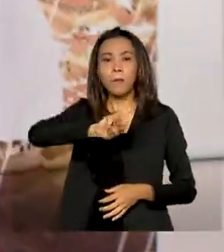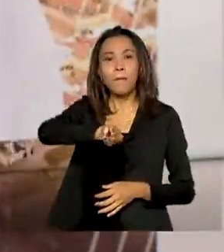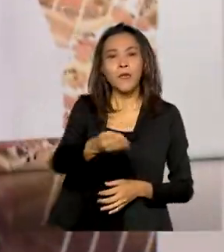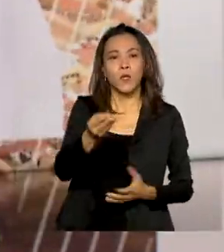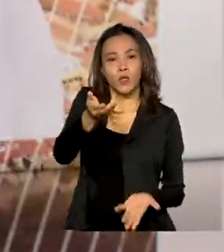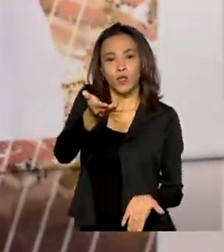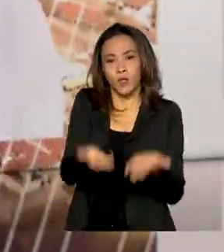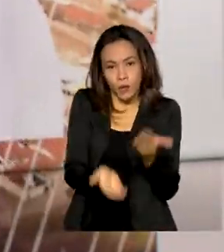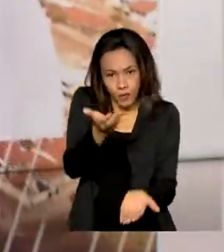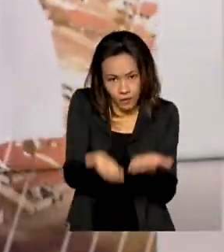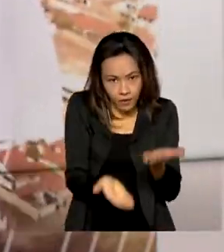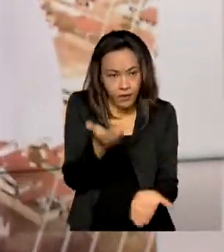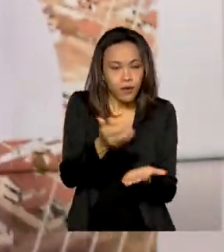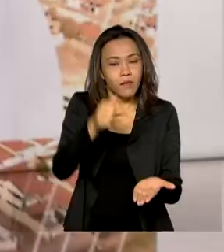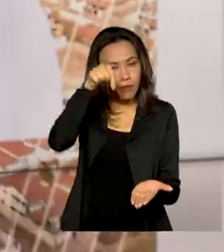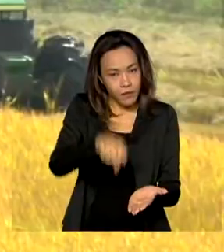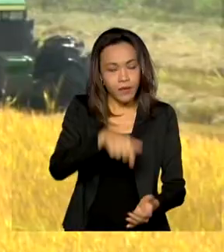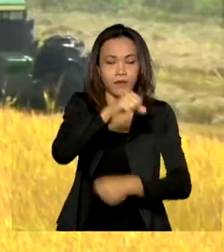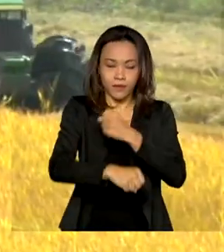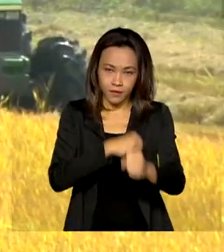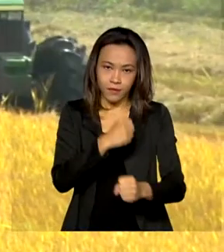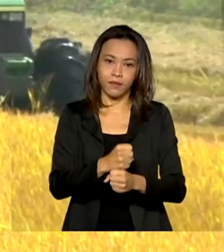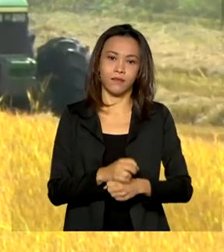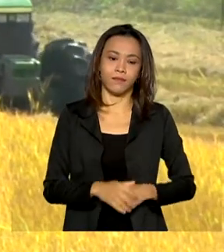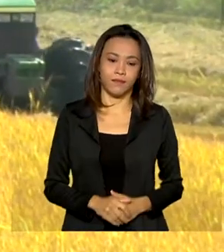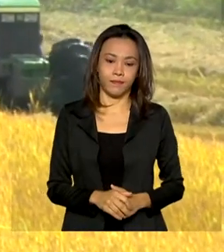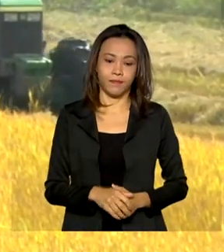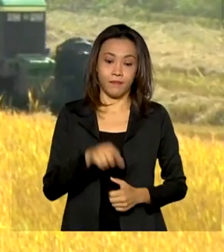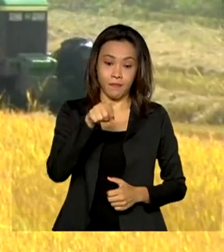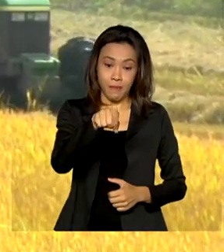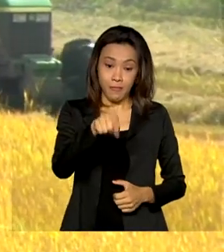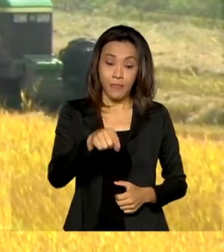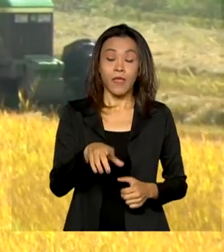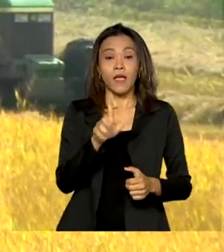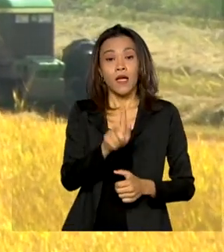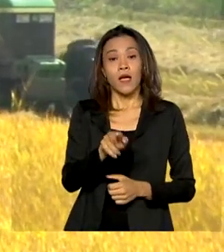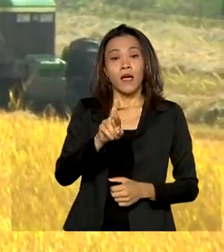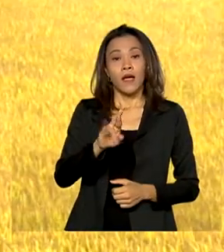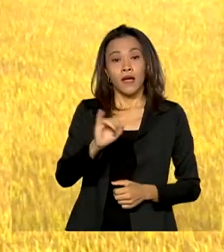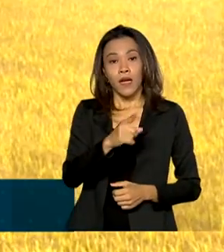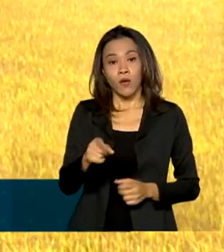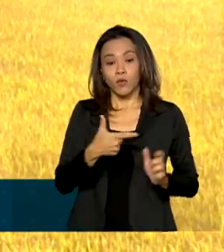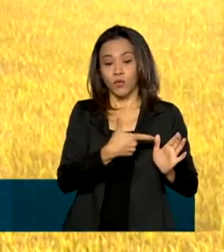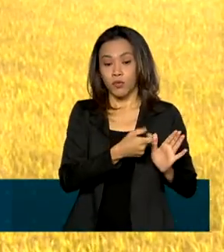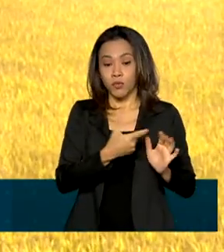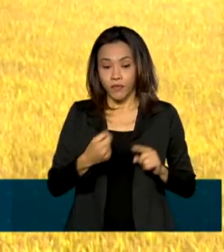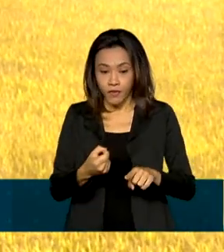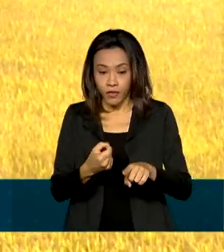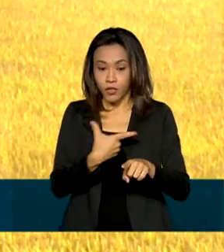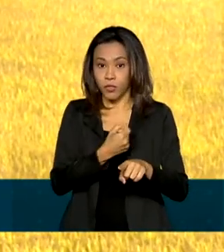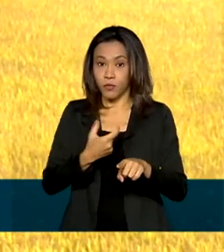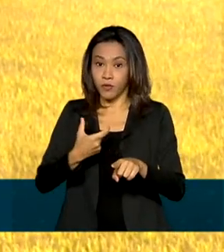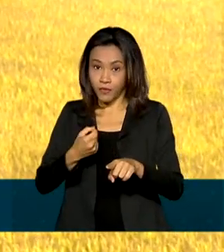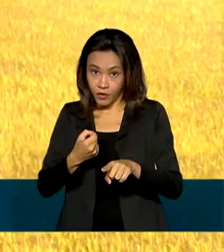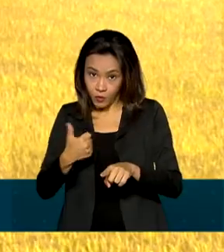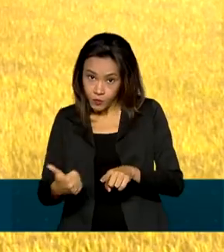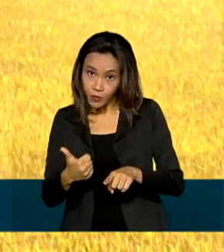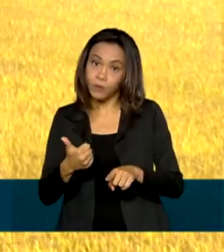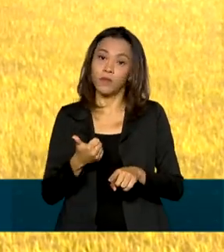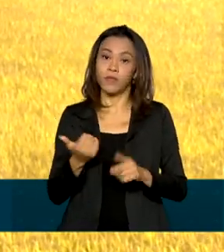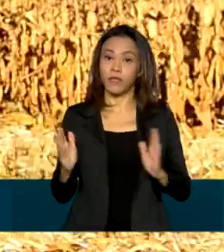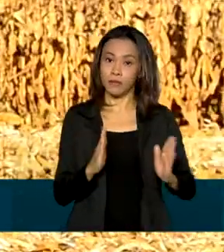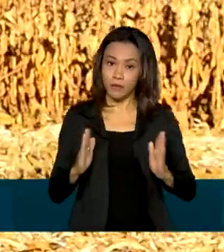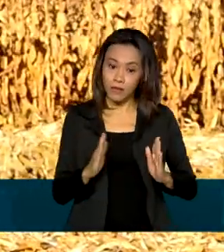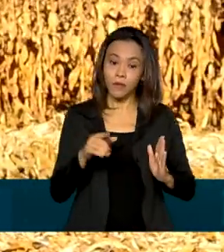toneladas para a safra deste ano. A safra de grãos 2020-2021 registrou no sétimo